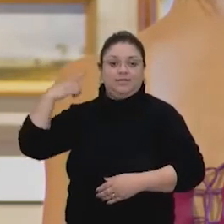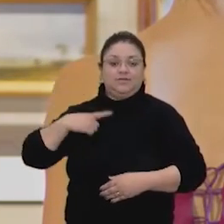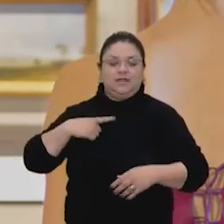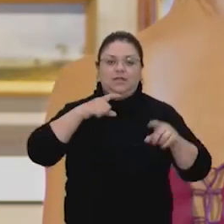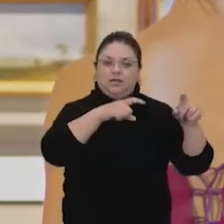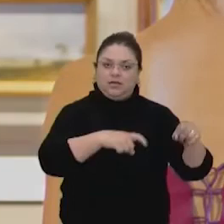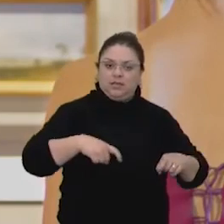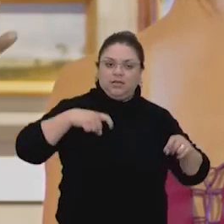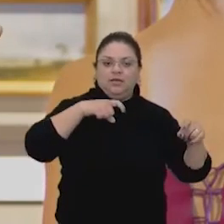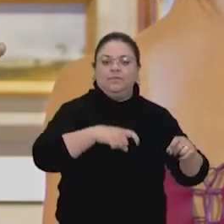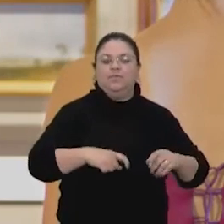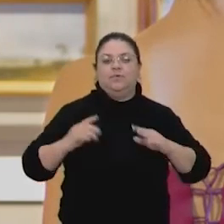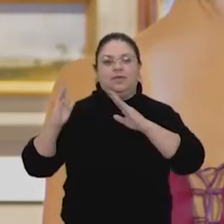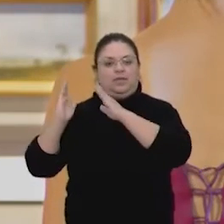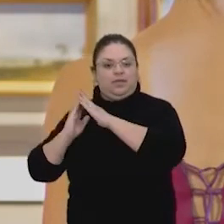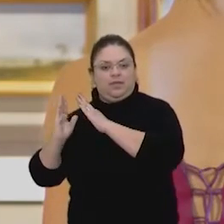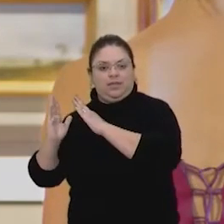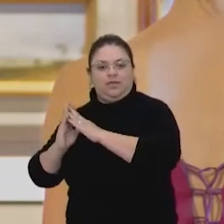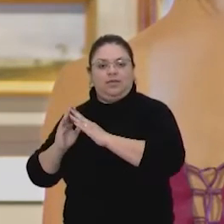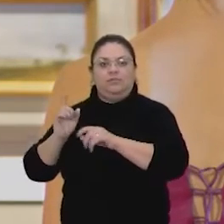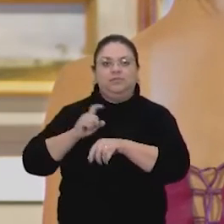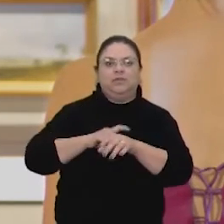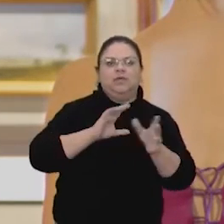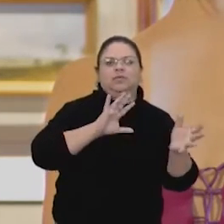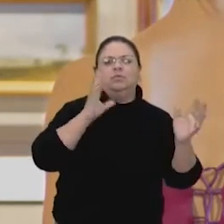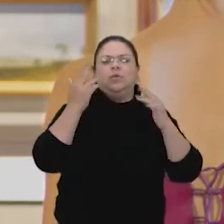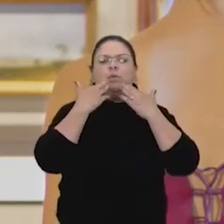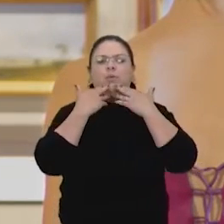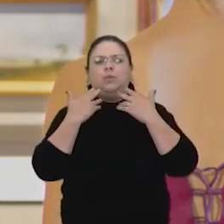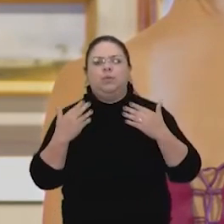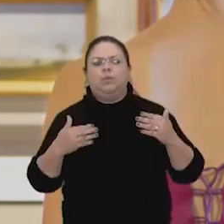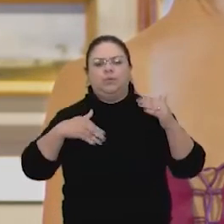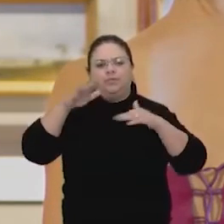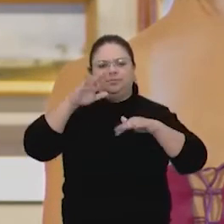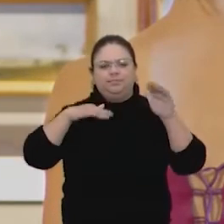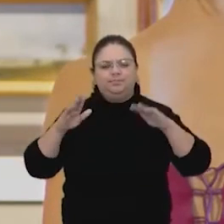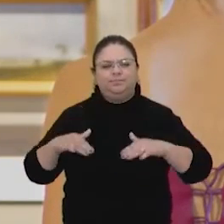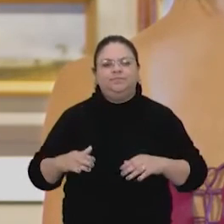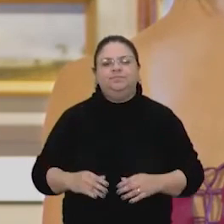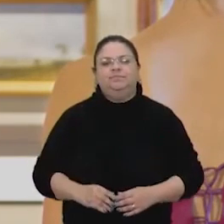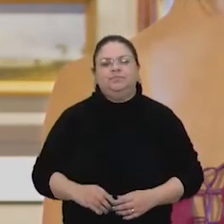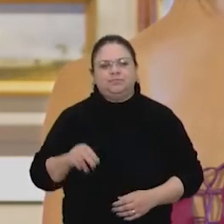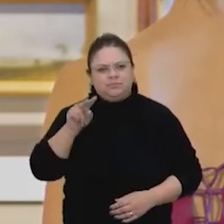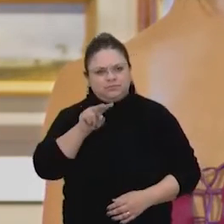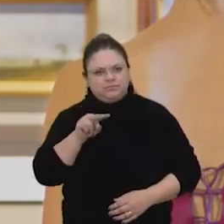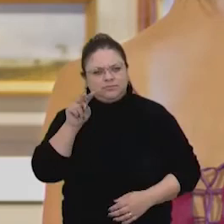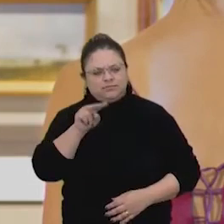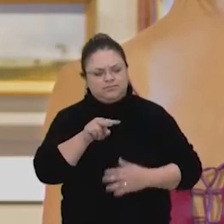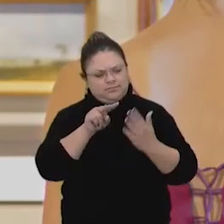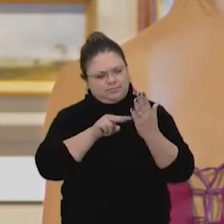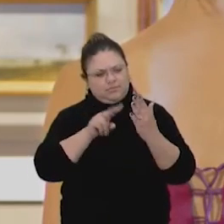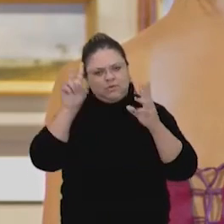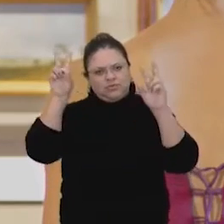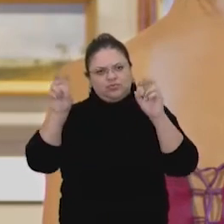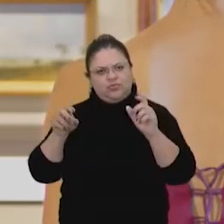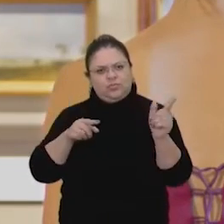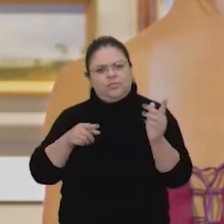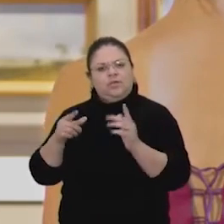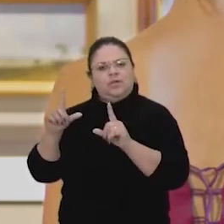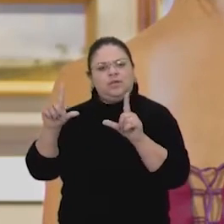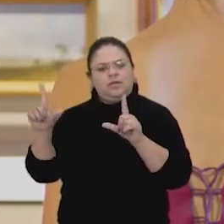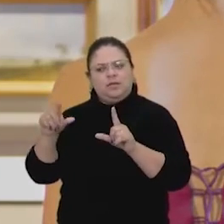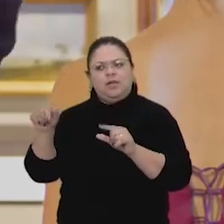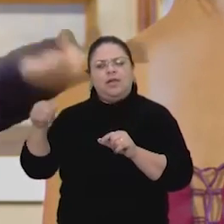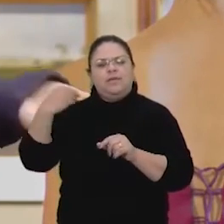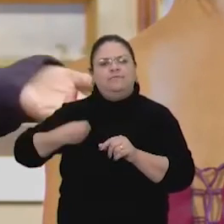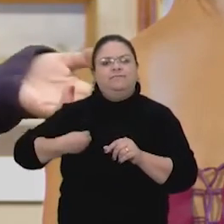campos, a casa, o tempo, as cores que o Portinari foi usando. E aí você vai lendo sobre a obra e vai entendendo a vida do